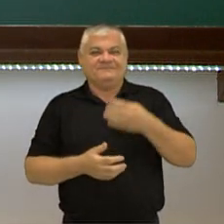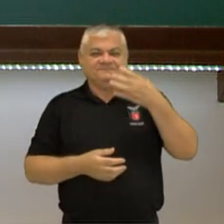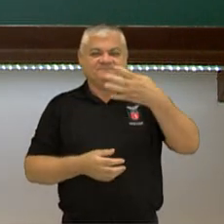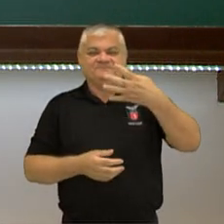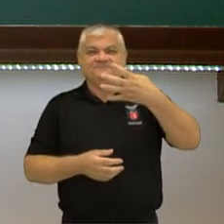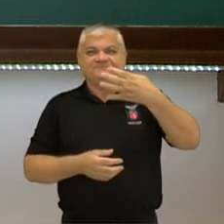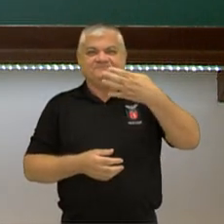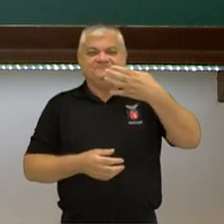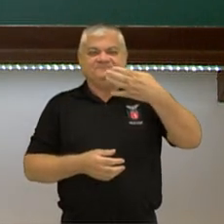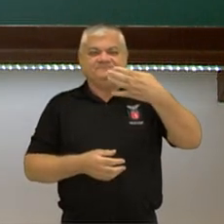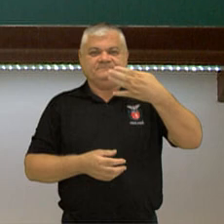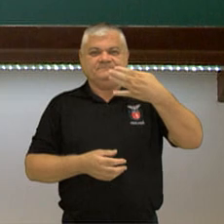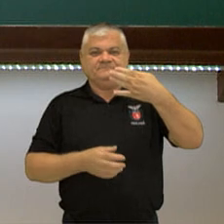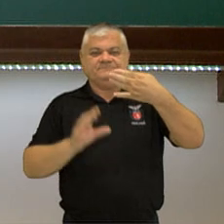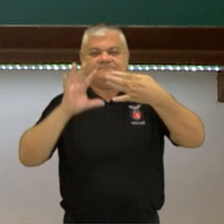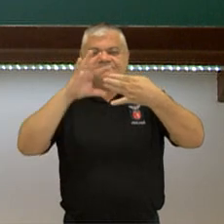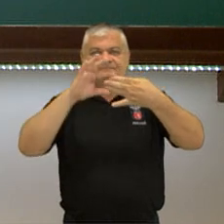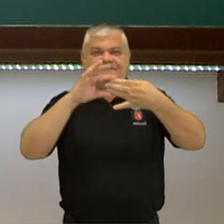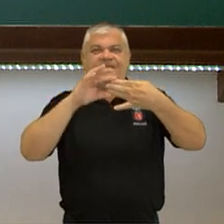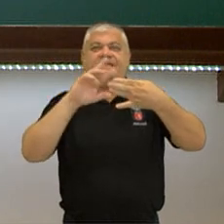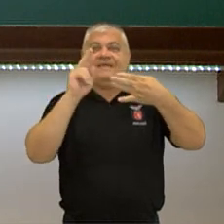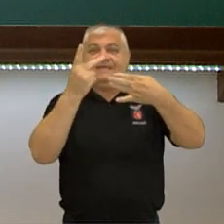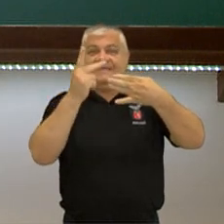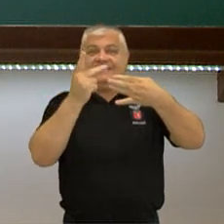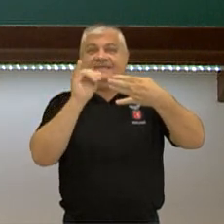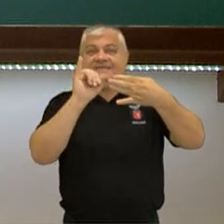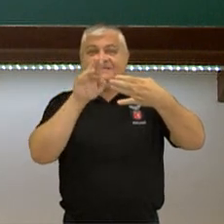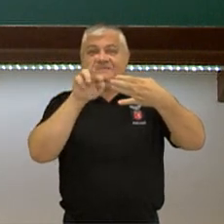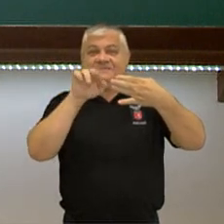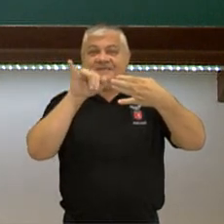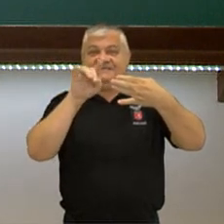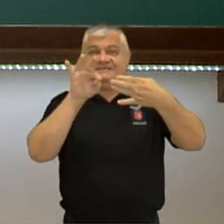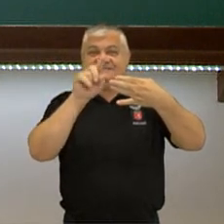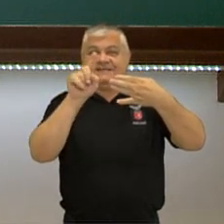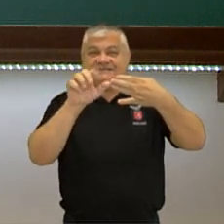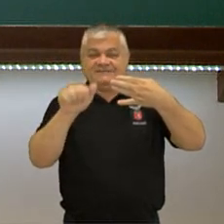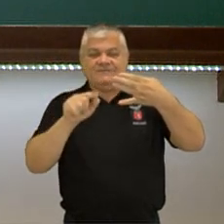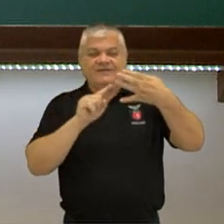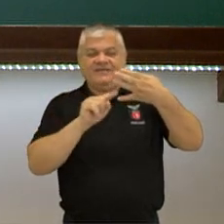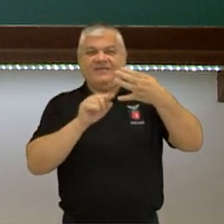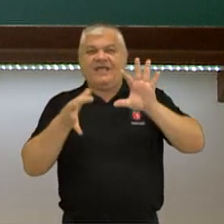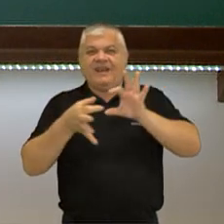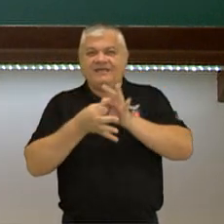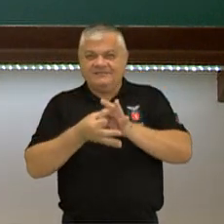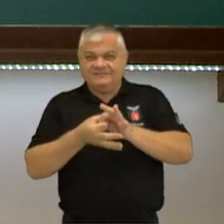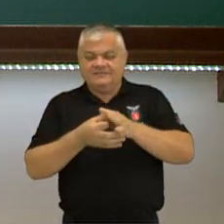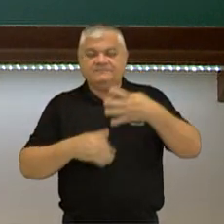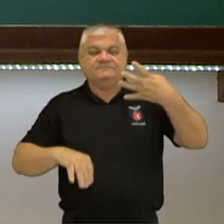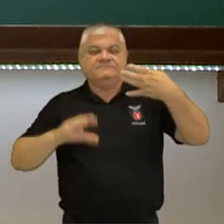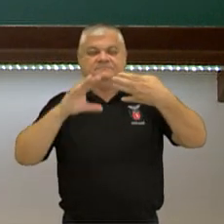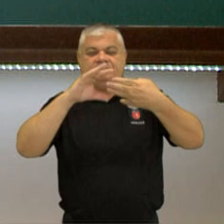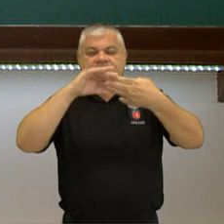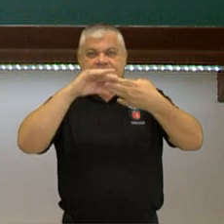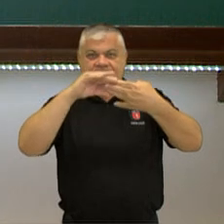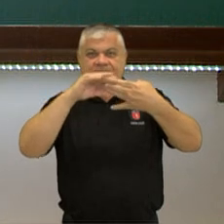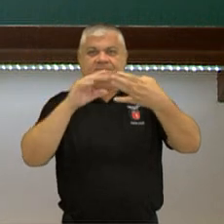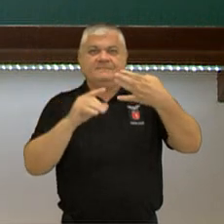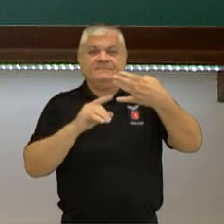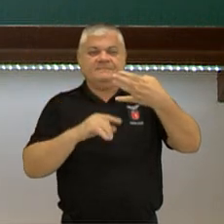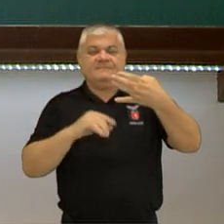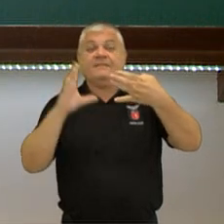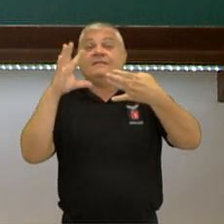ficarem na parte de cima é a hibridização, embaixo é a ligação. Então se eu tenho, esconde o dedão,